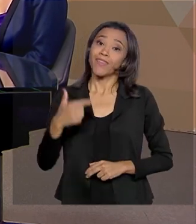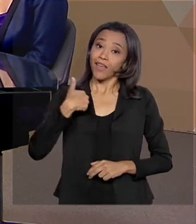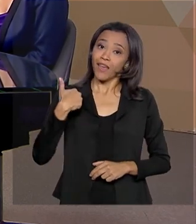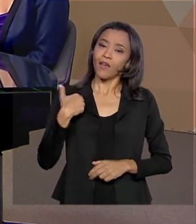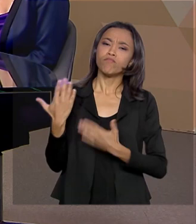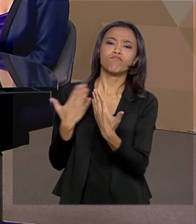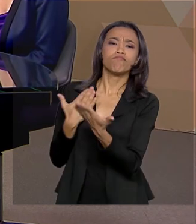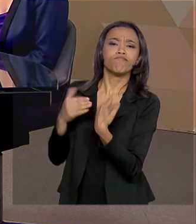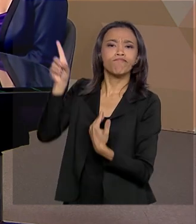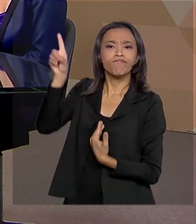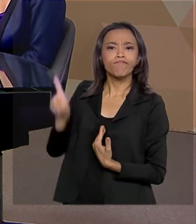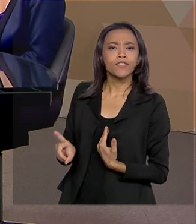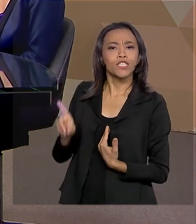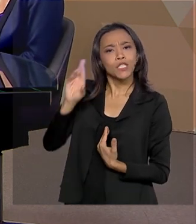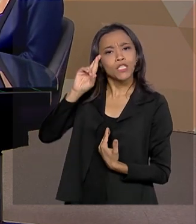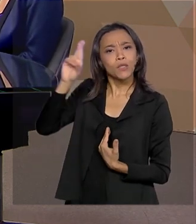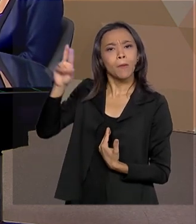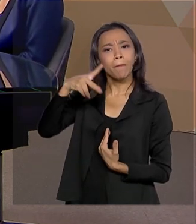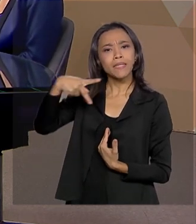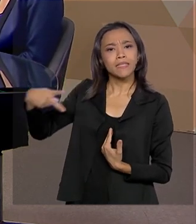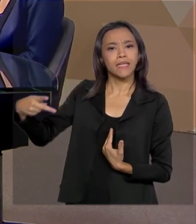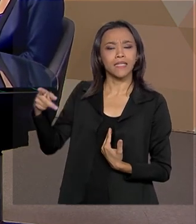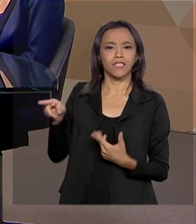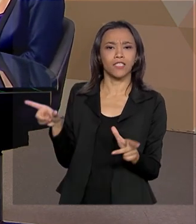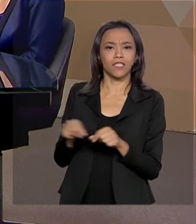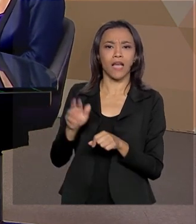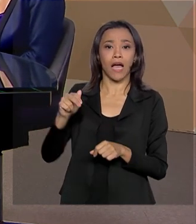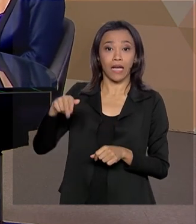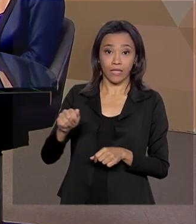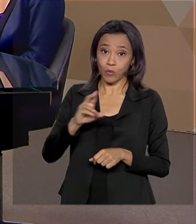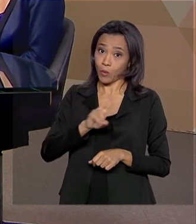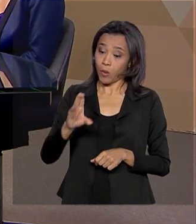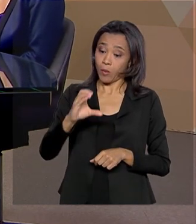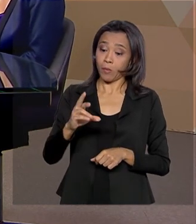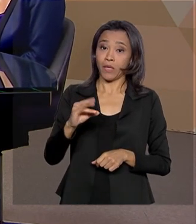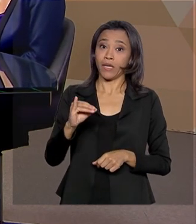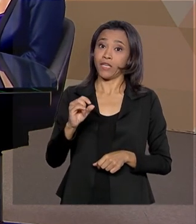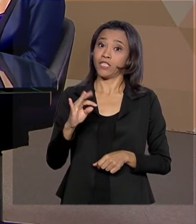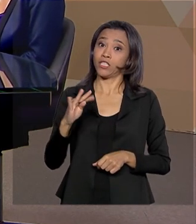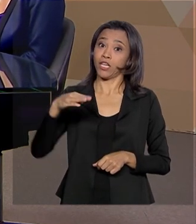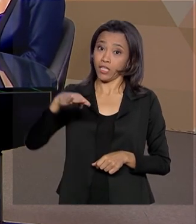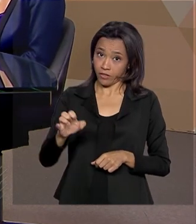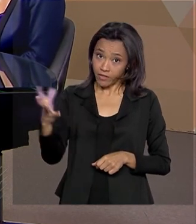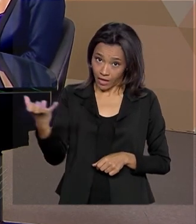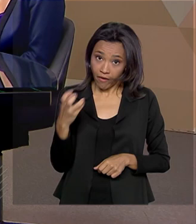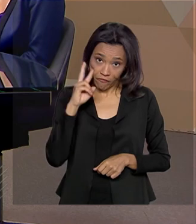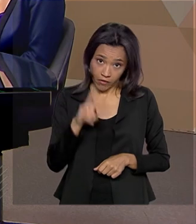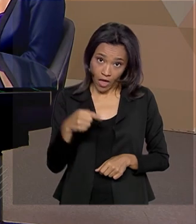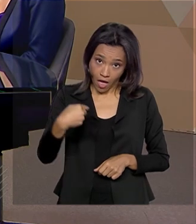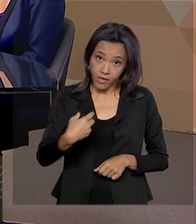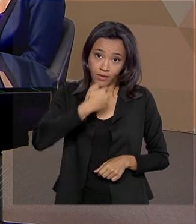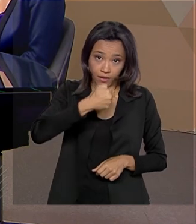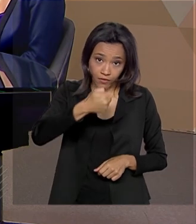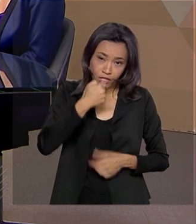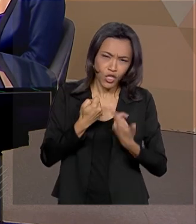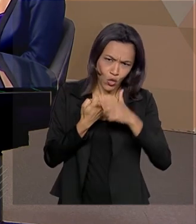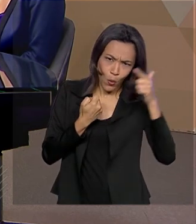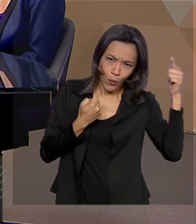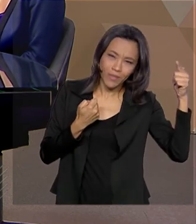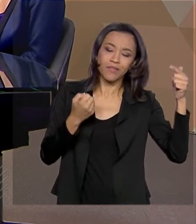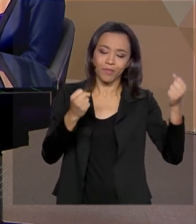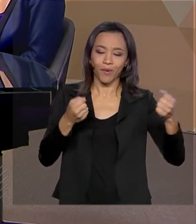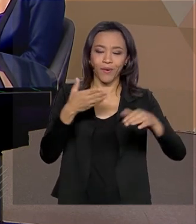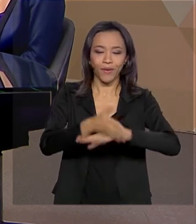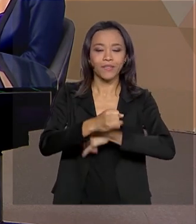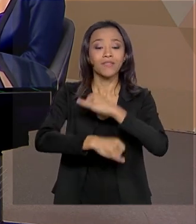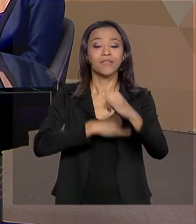a diretora-presidente da Agência Nacional de Águas, Cristiane Dias. Se você quiser rever essa ou outras entrevistas, acesse o